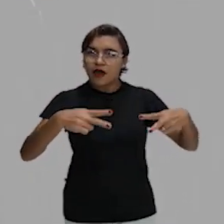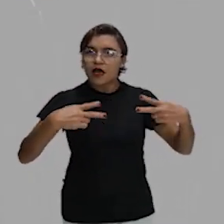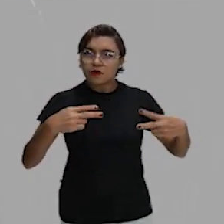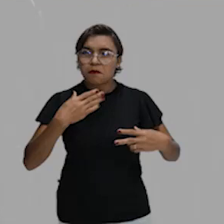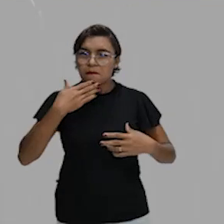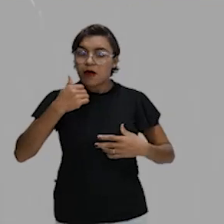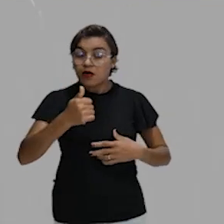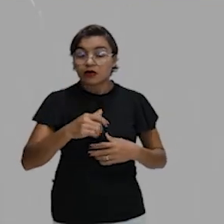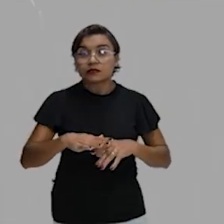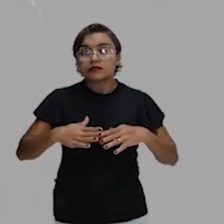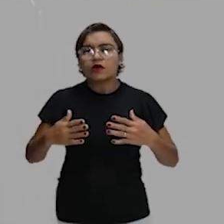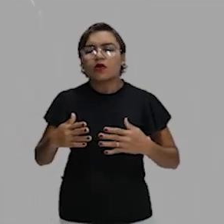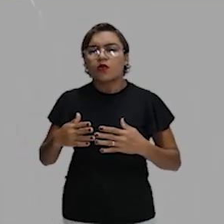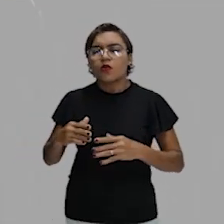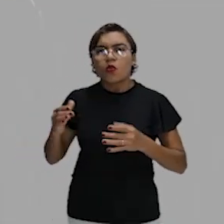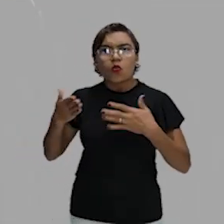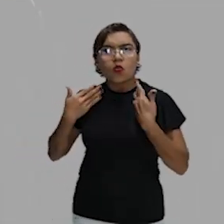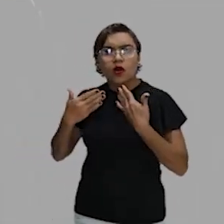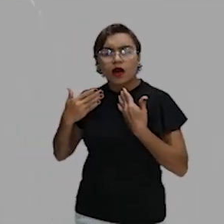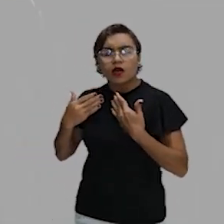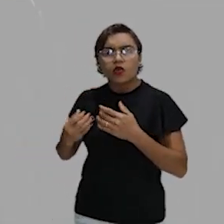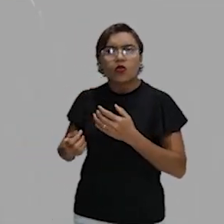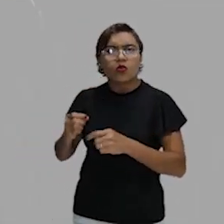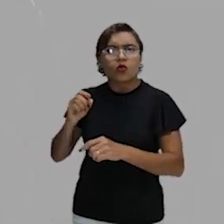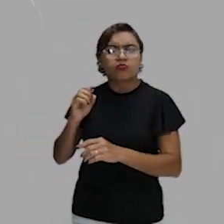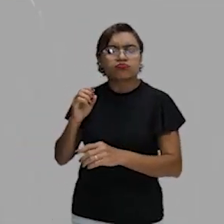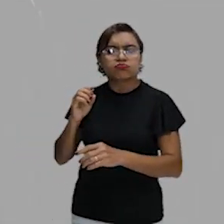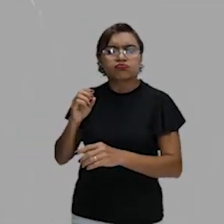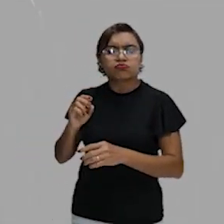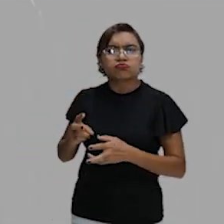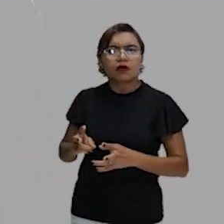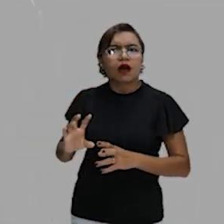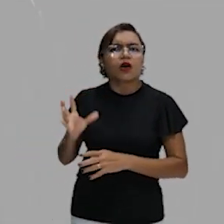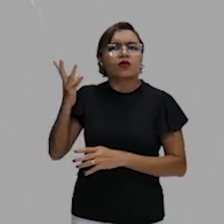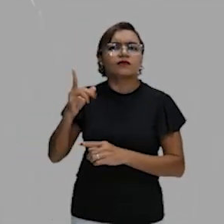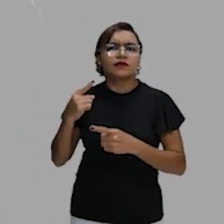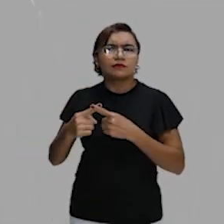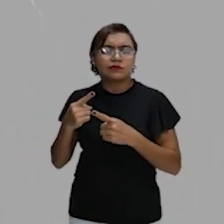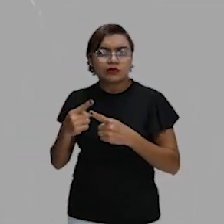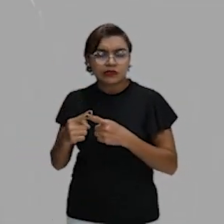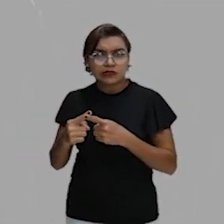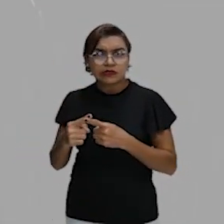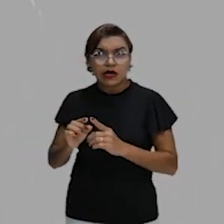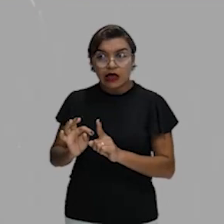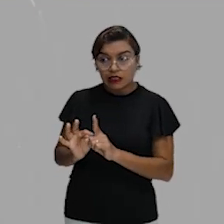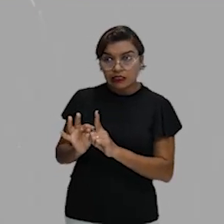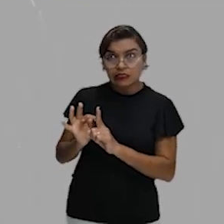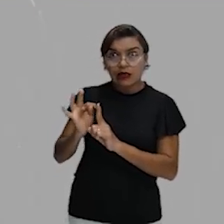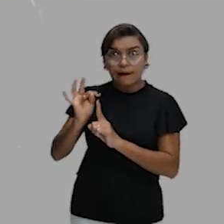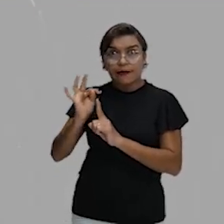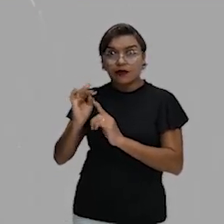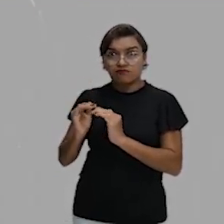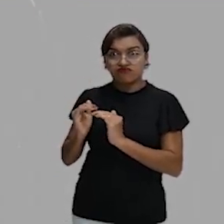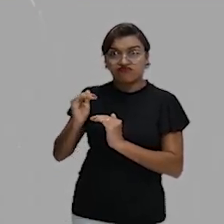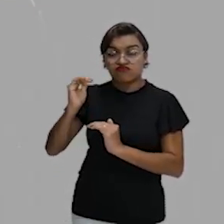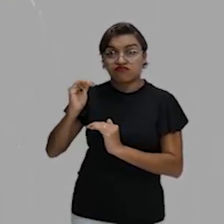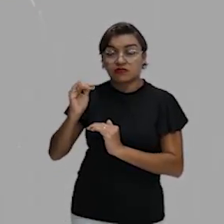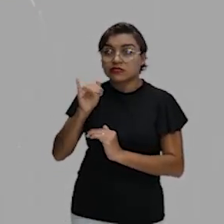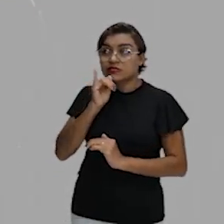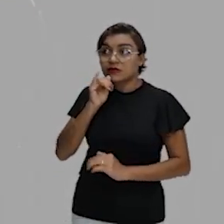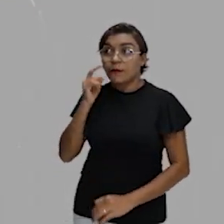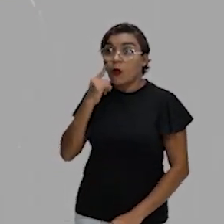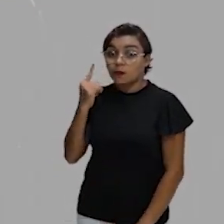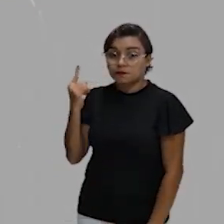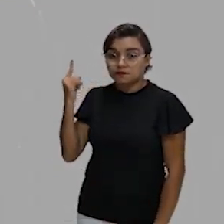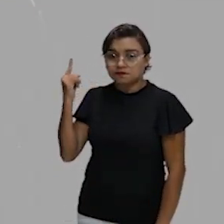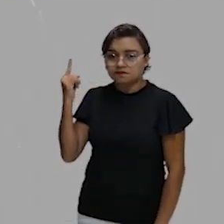ilha de calor, ele é gerado principalmente pela concentração de temperatura em um ambiente. E essa concentração de temperatura, olha para ser mais